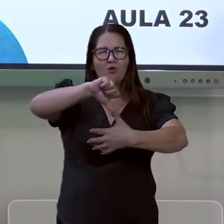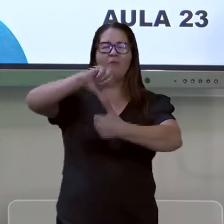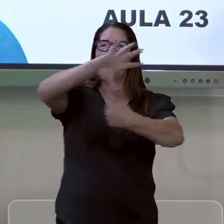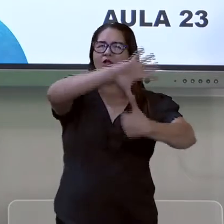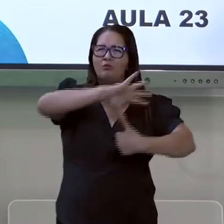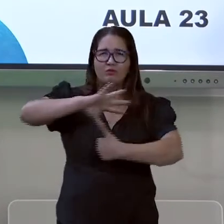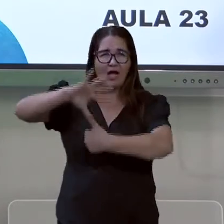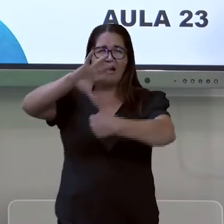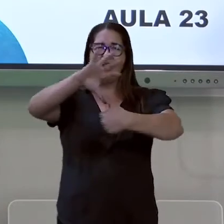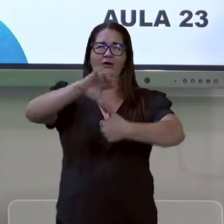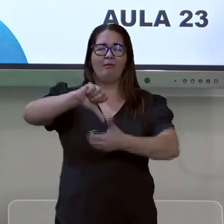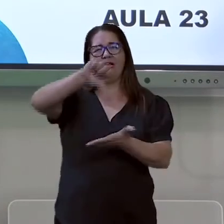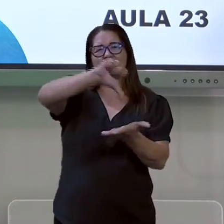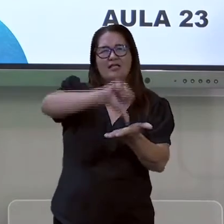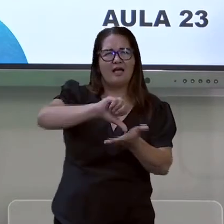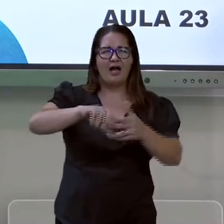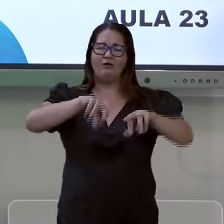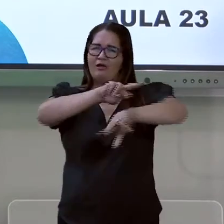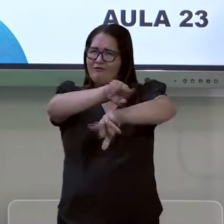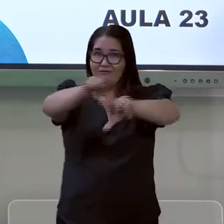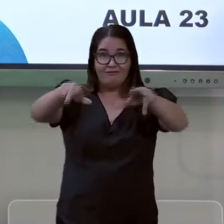do Norte, a América Central, enfim.